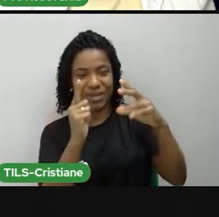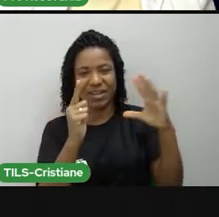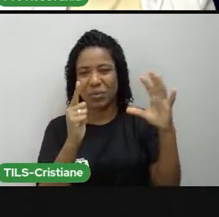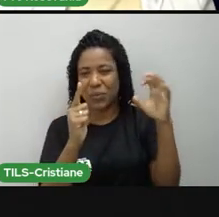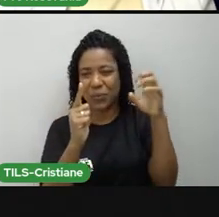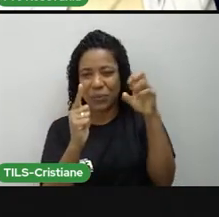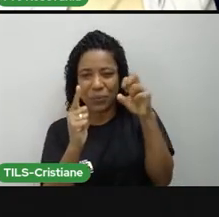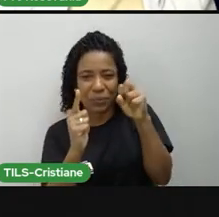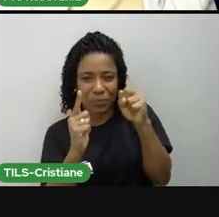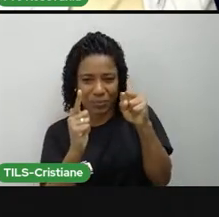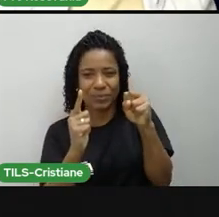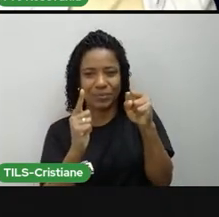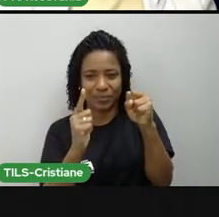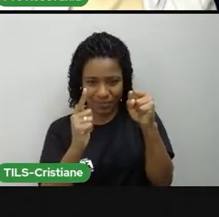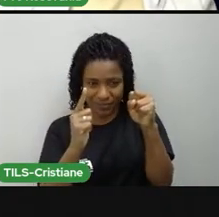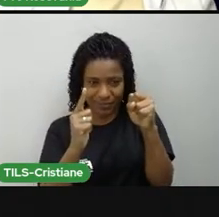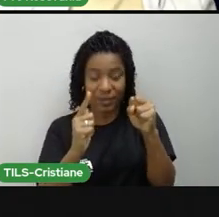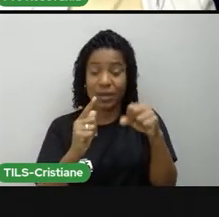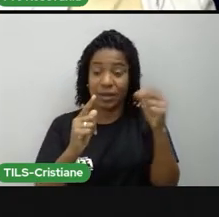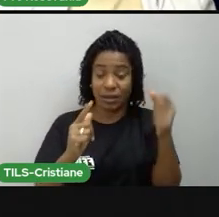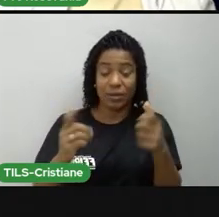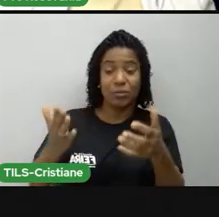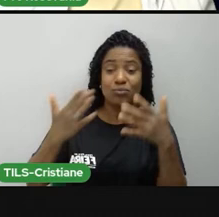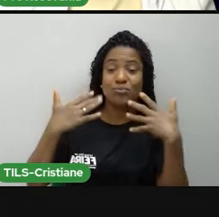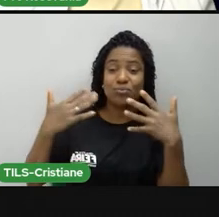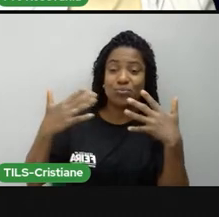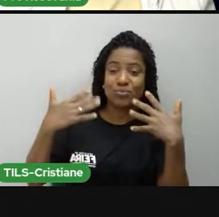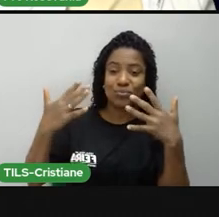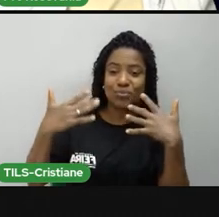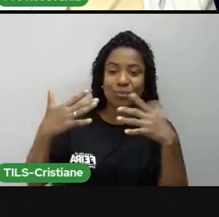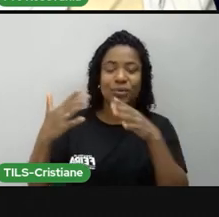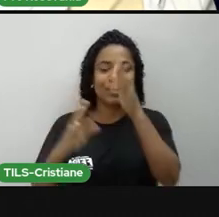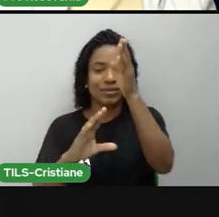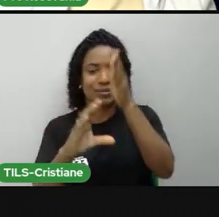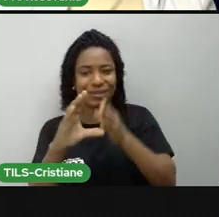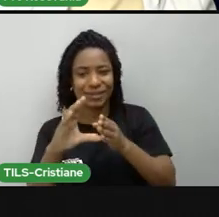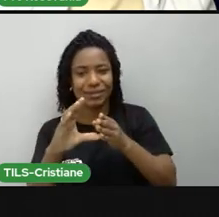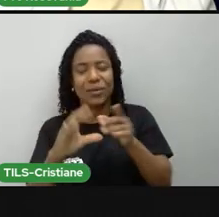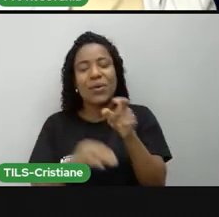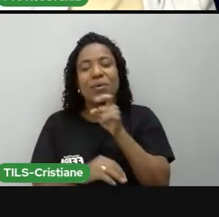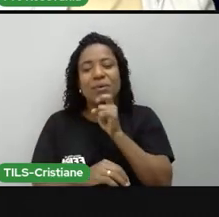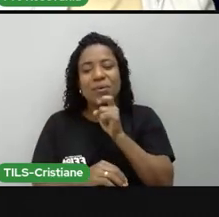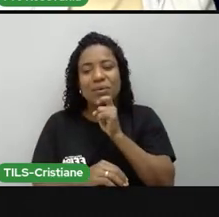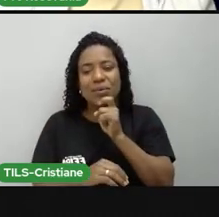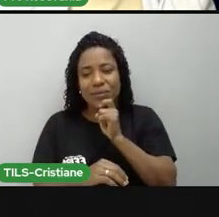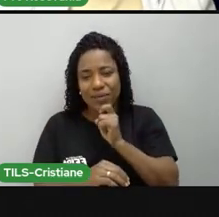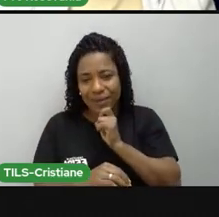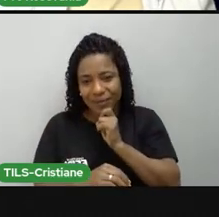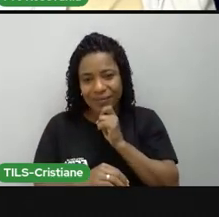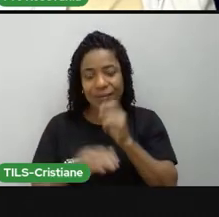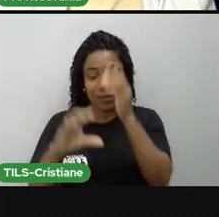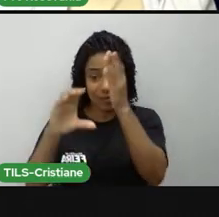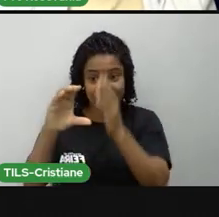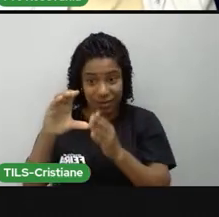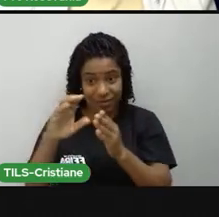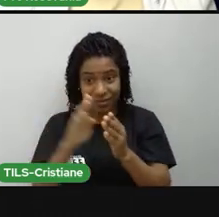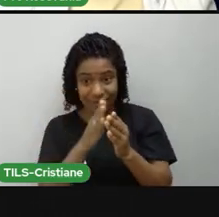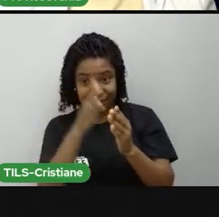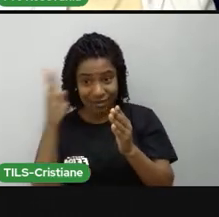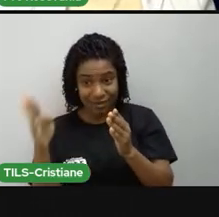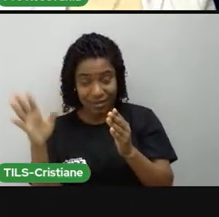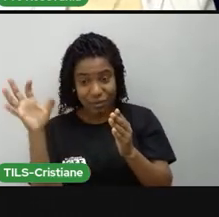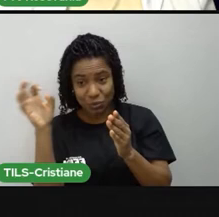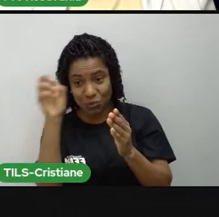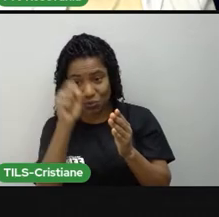escuro. Então aqui eu digo que é verão, aqui eu digo que é inverno. Quando aqui é verão, aqui é inverno. Já que aqui é